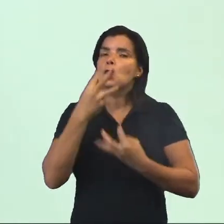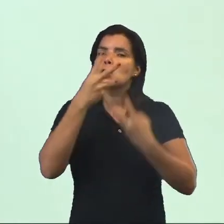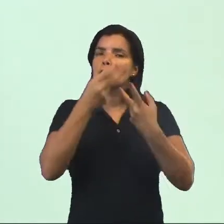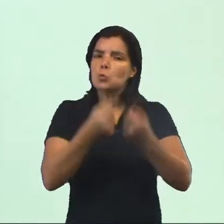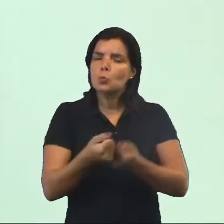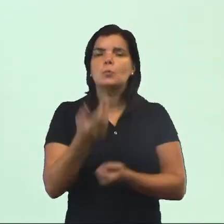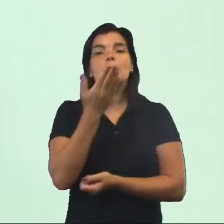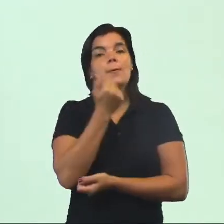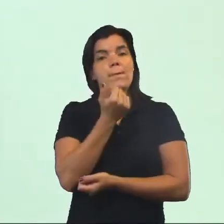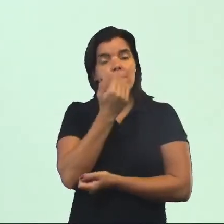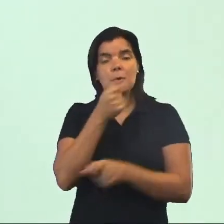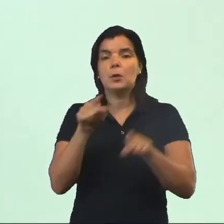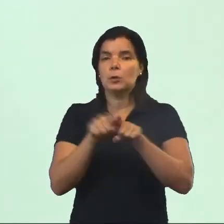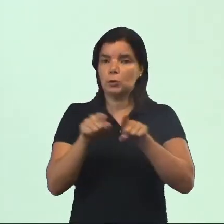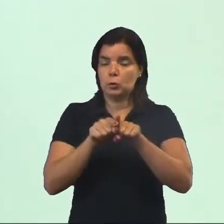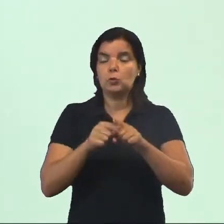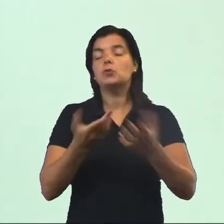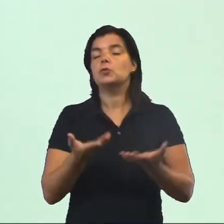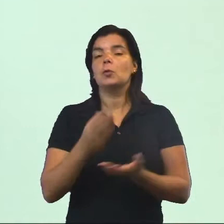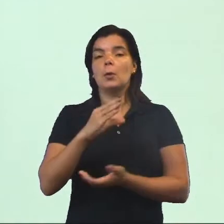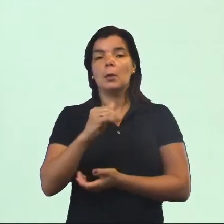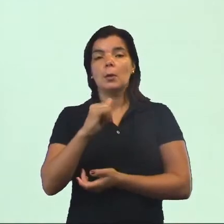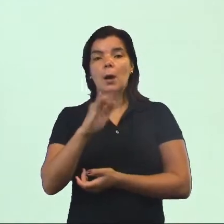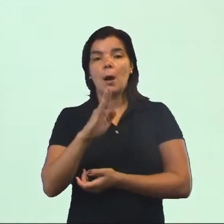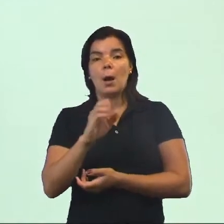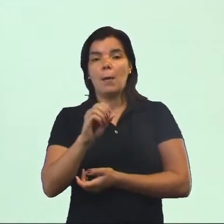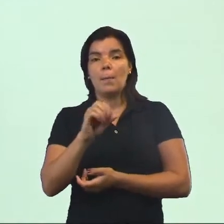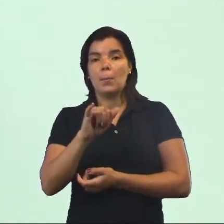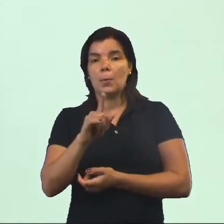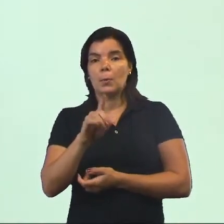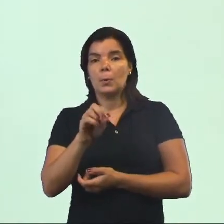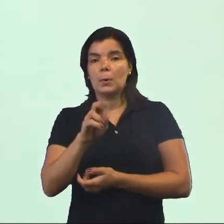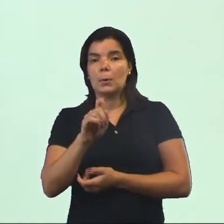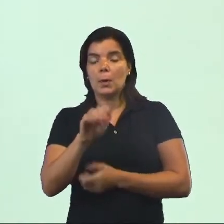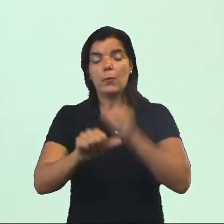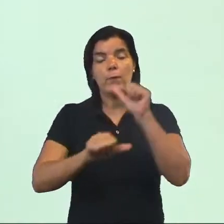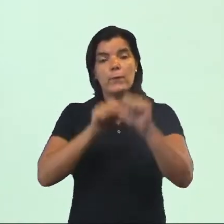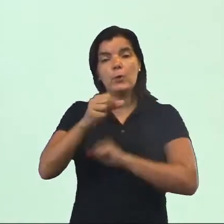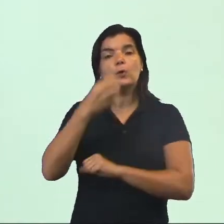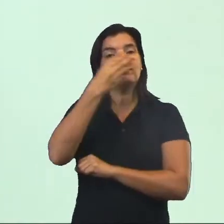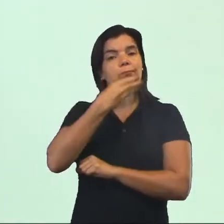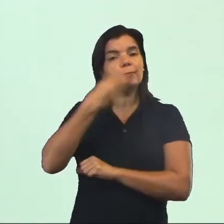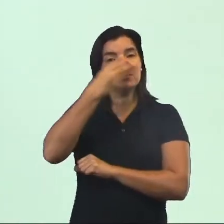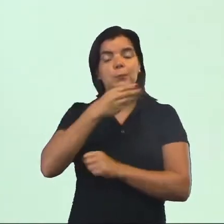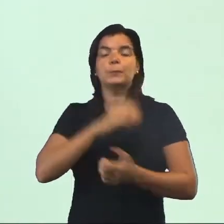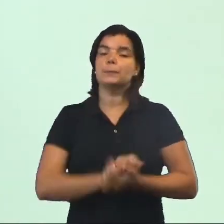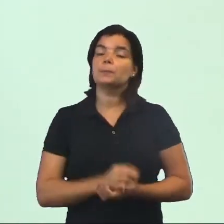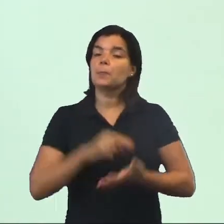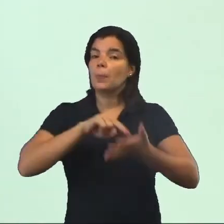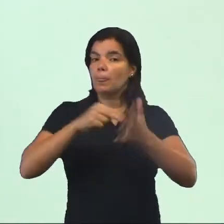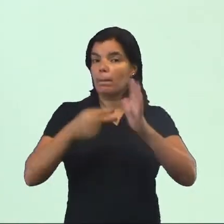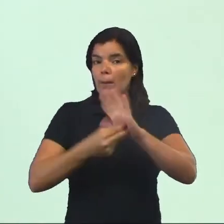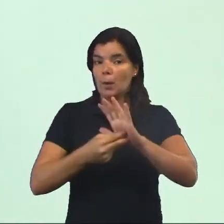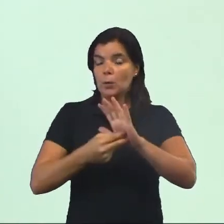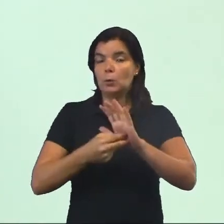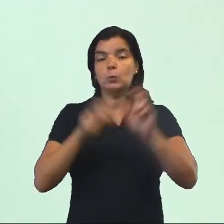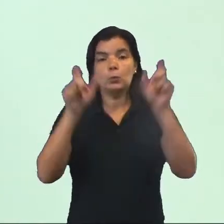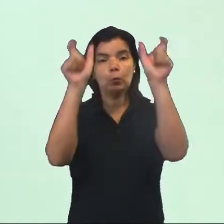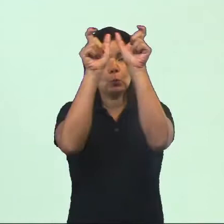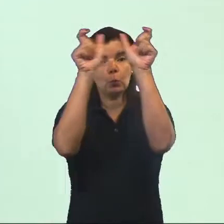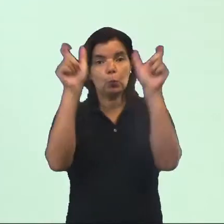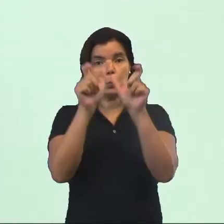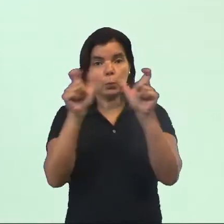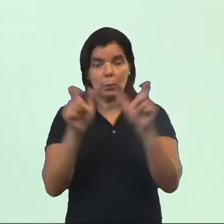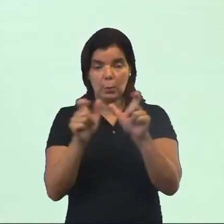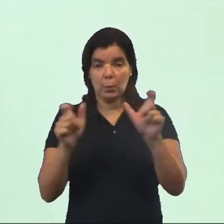você come, de carboidrato, por exemplo, no final das contas vira glicose. Essa glicose no seu organismo vai